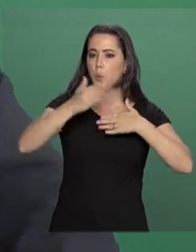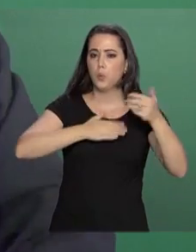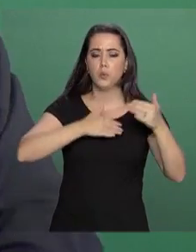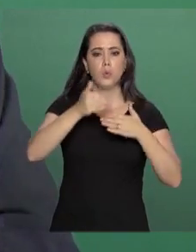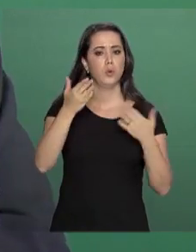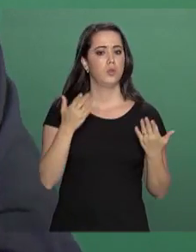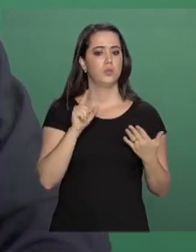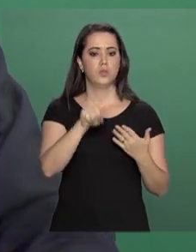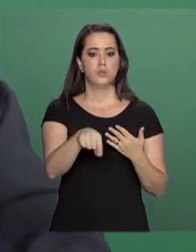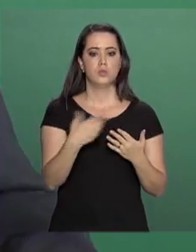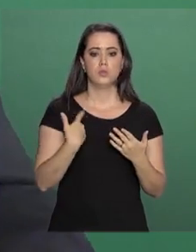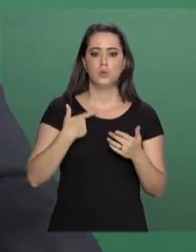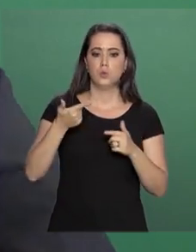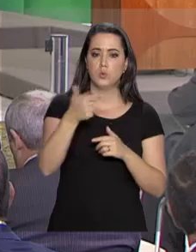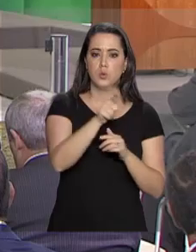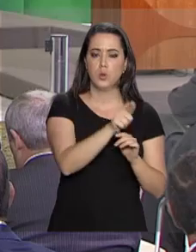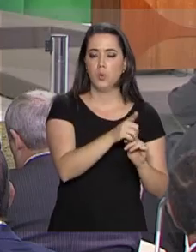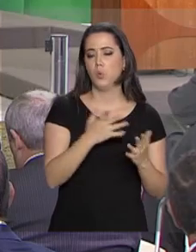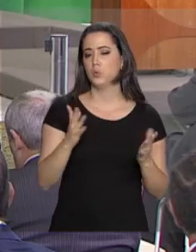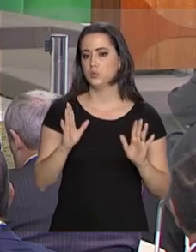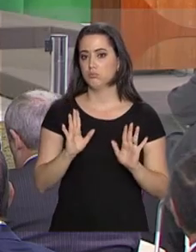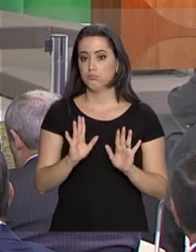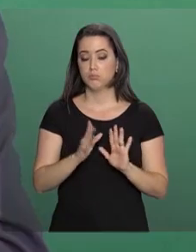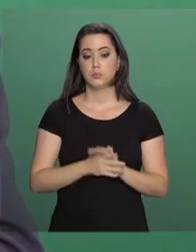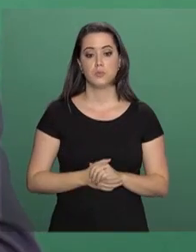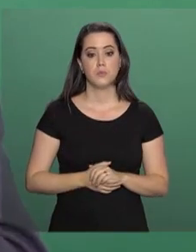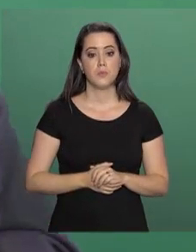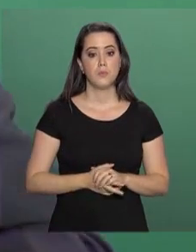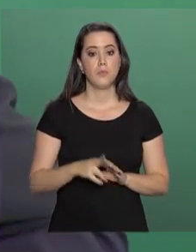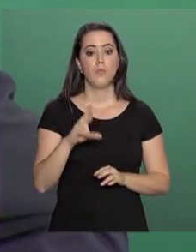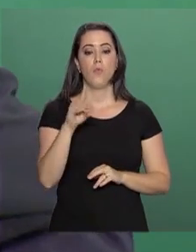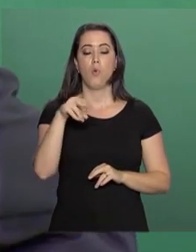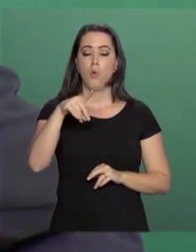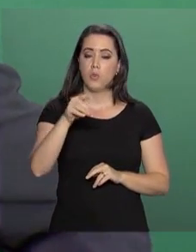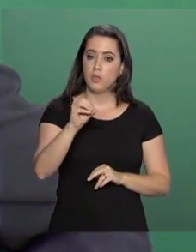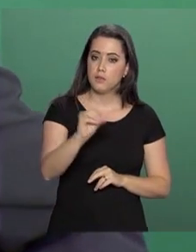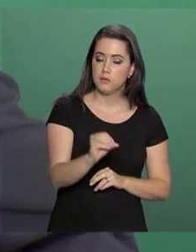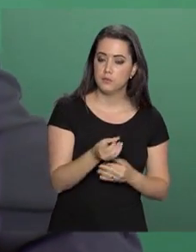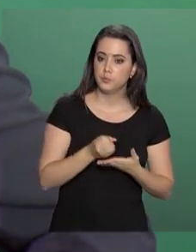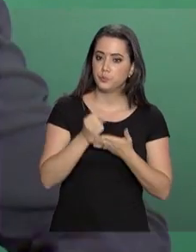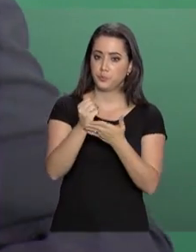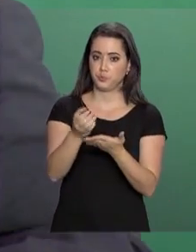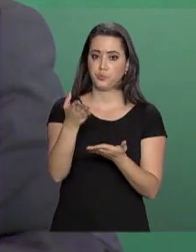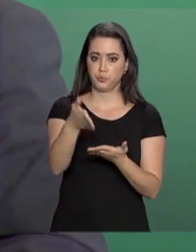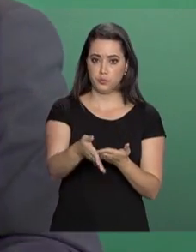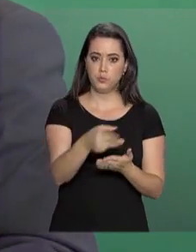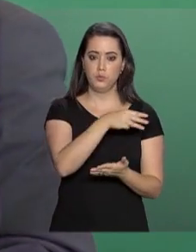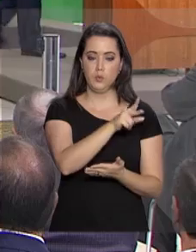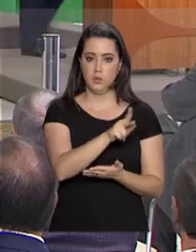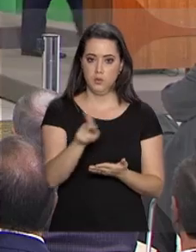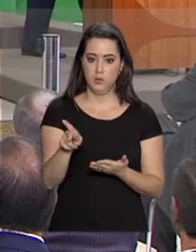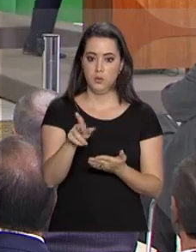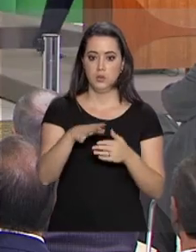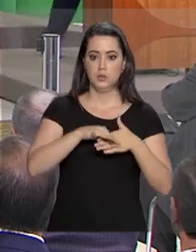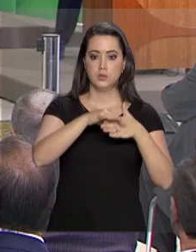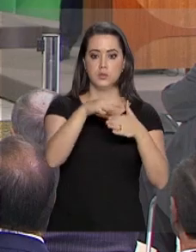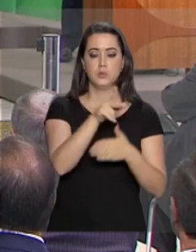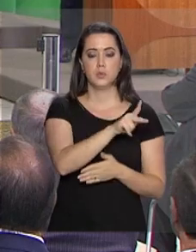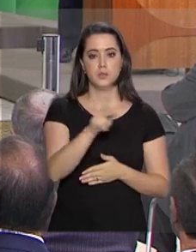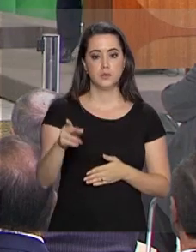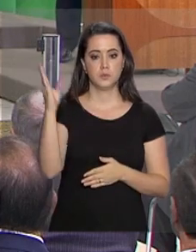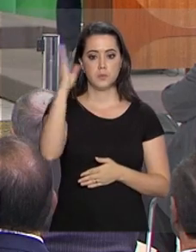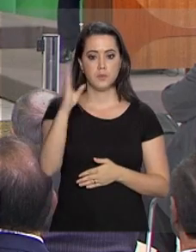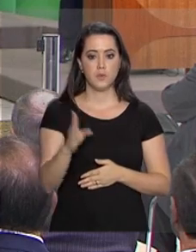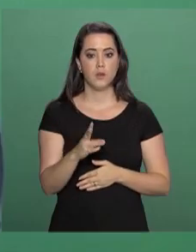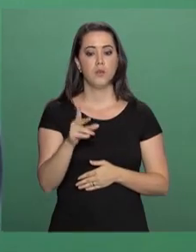outra consideração. Ronaldo Fonseca entregou o comando da Secretaria-Geral da Presidência da República para Gustavo